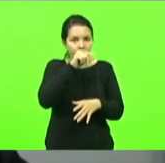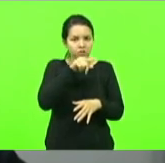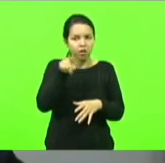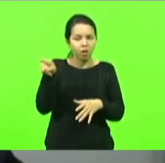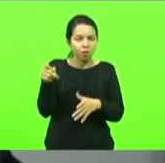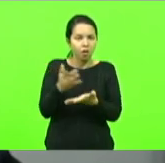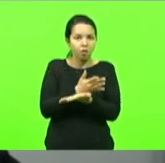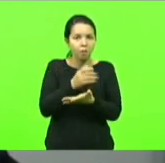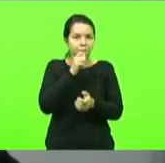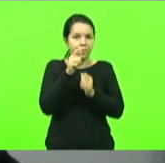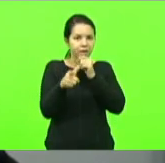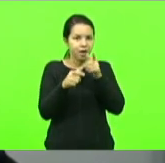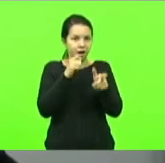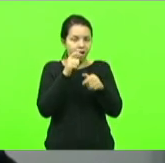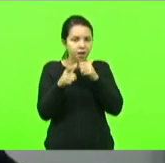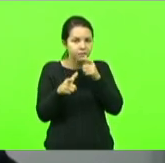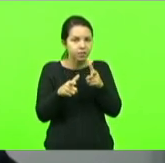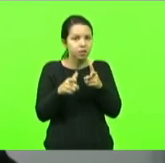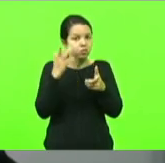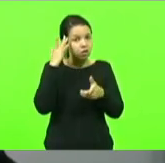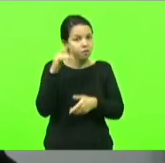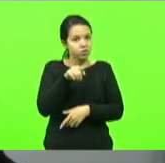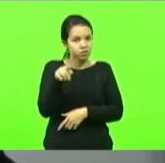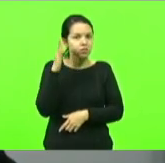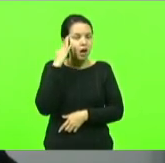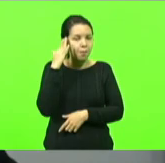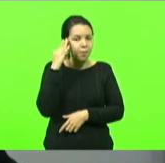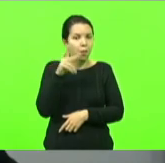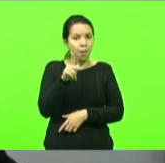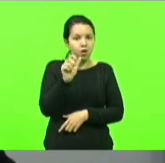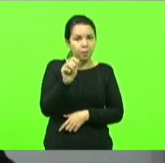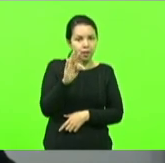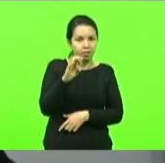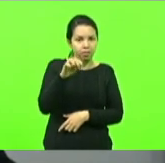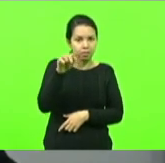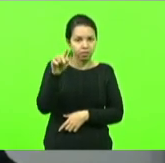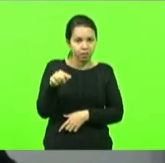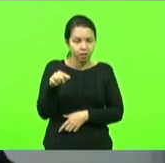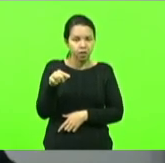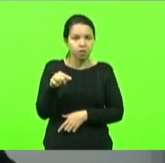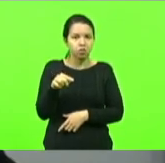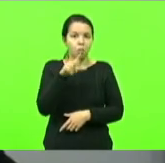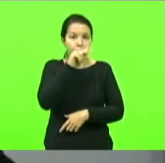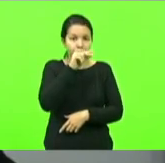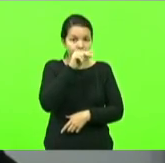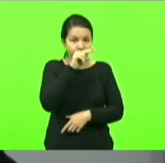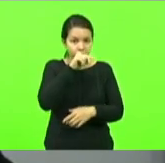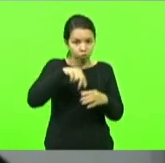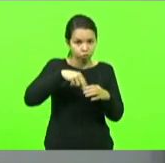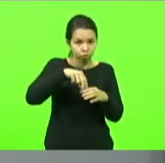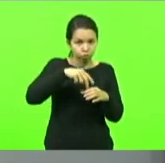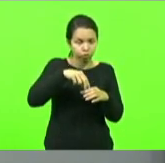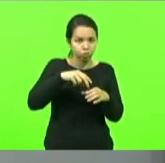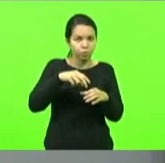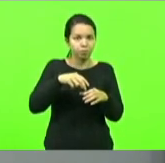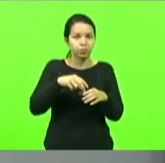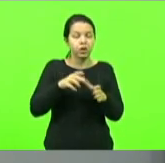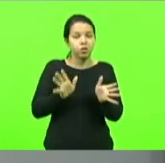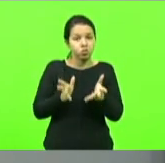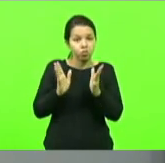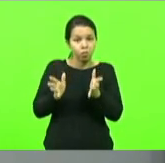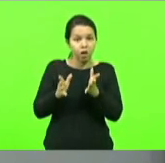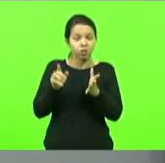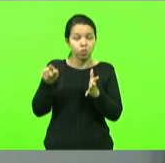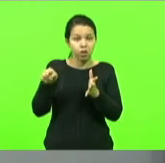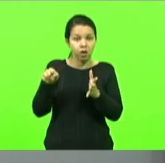não sei se o pessoal sabe, mas esse patê de pato ele é estimulado o animal com luz artificial para que ele possa comer